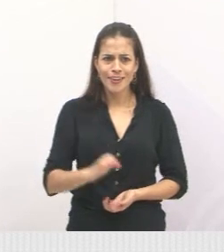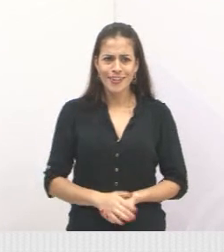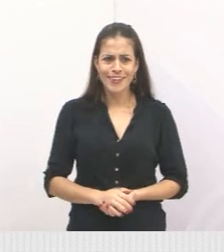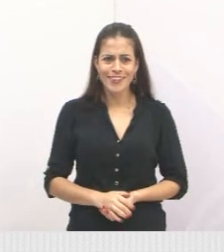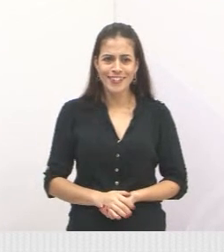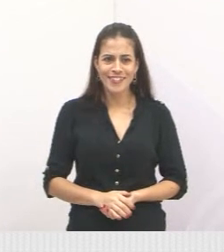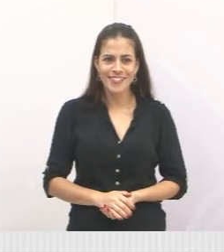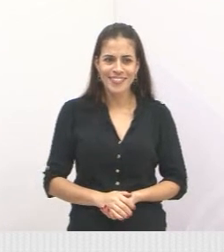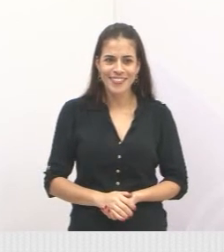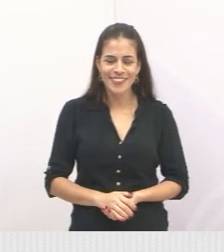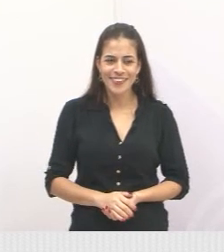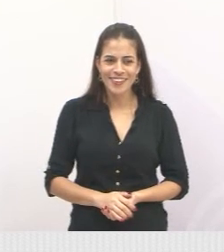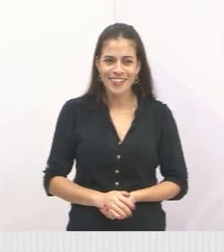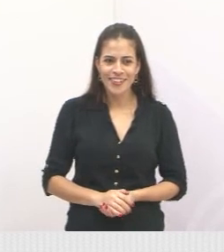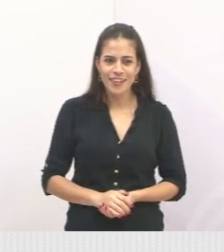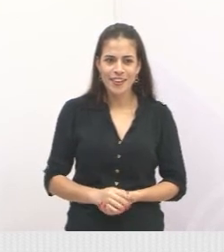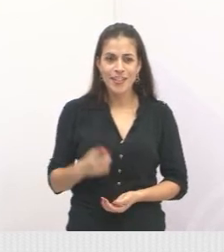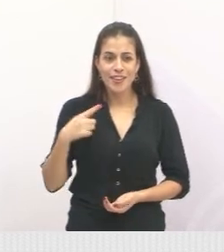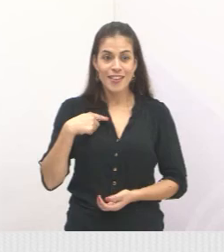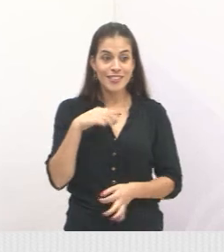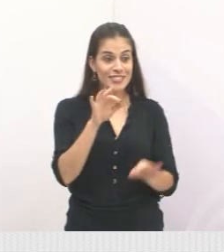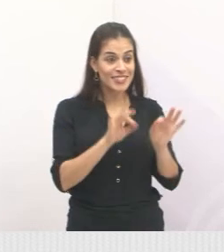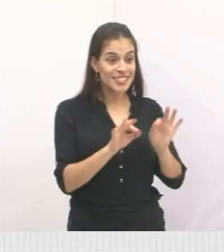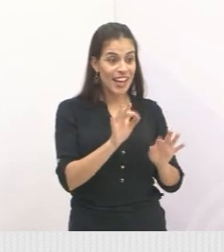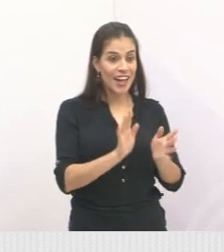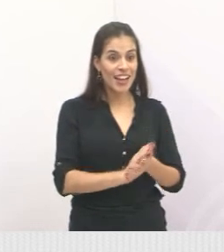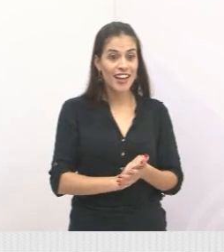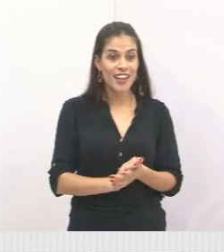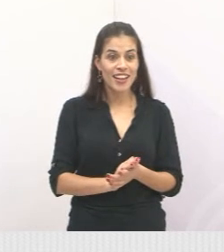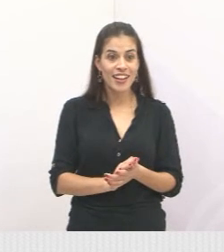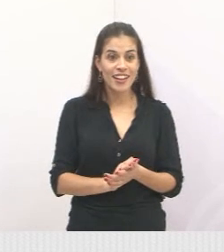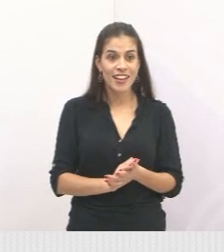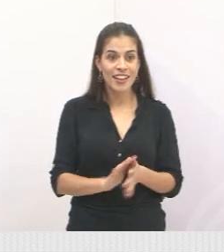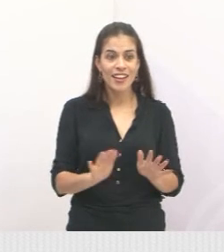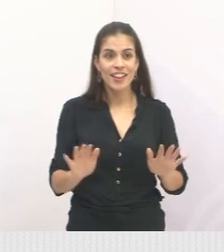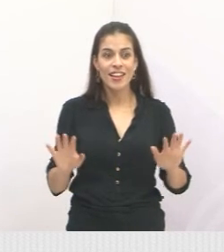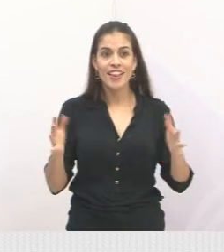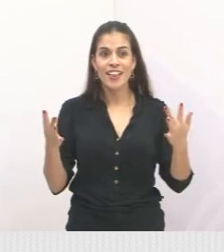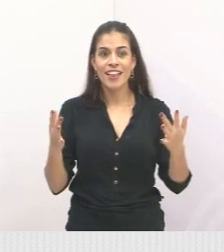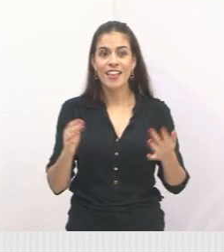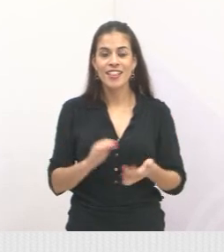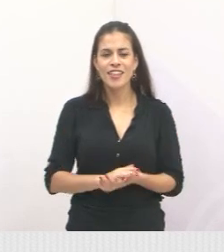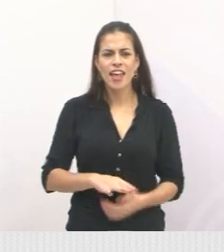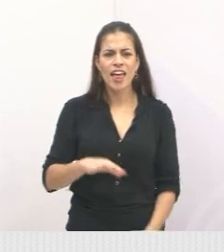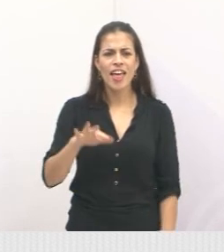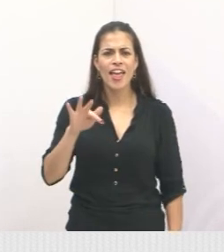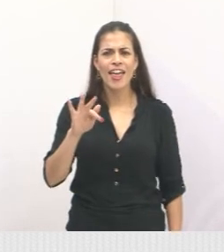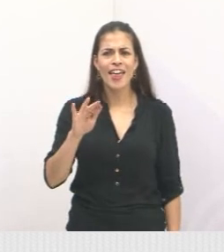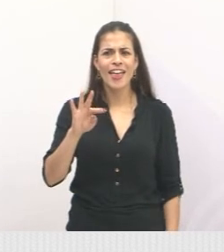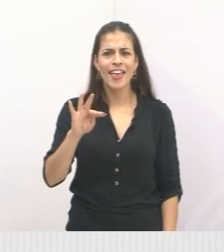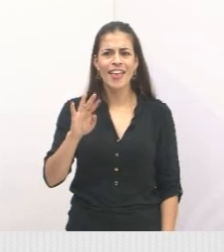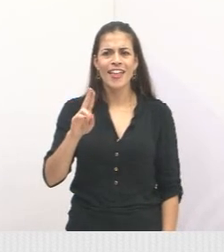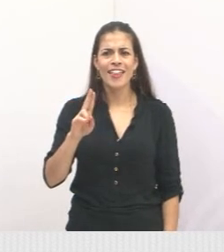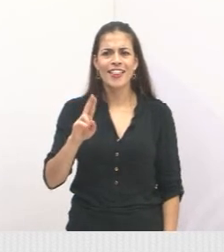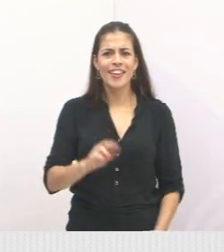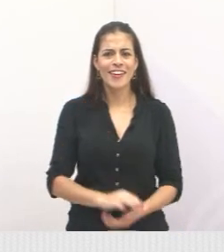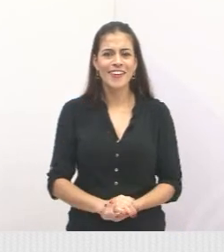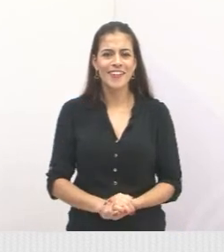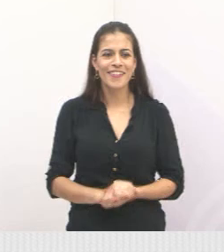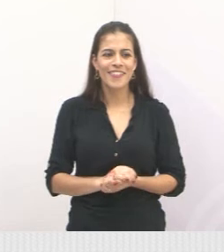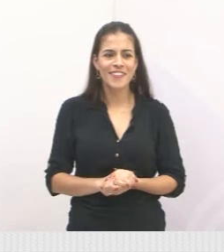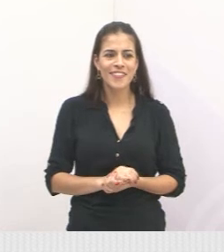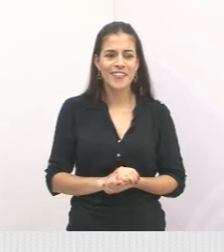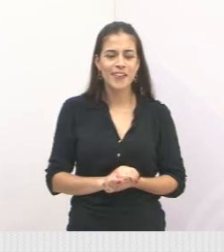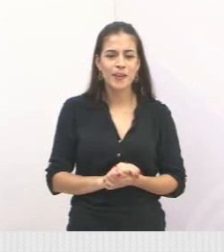FTU, Força Team Universal, né? Um grupo que tem na igreja, várias pessoas